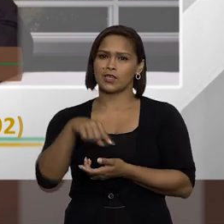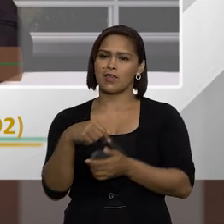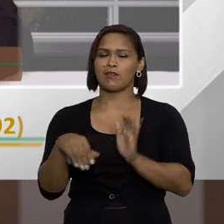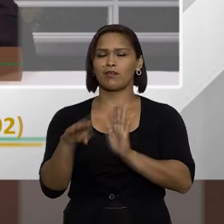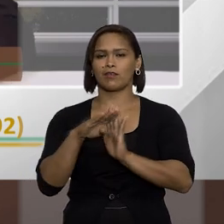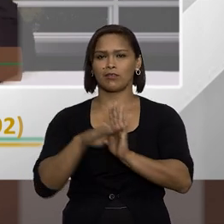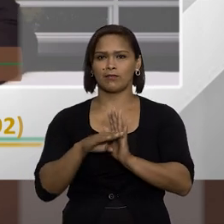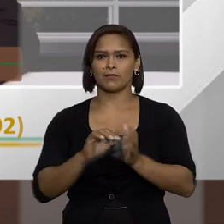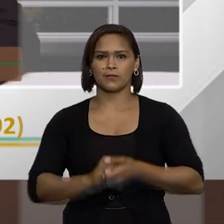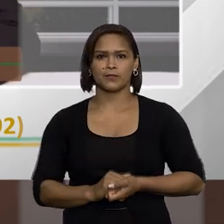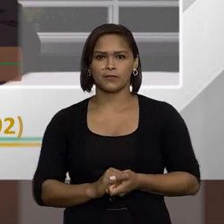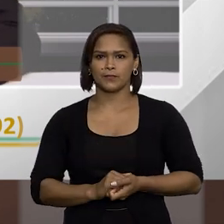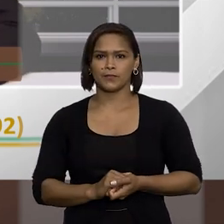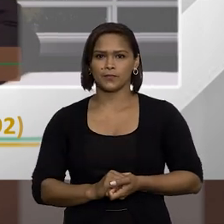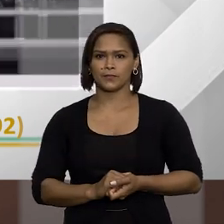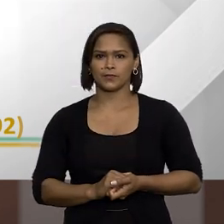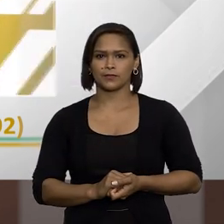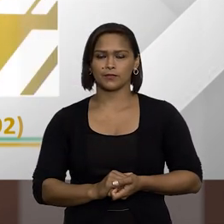é prevista.